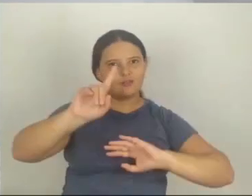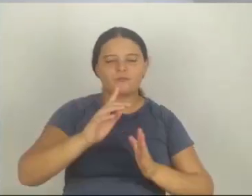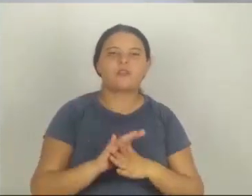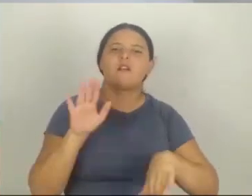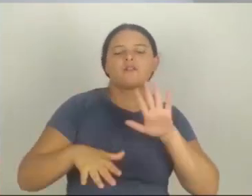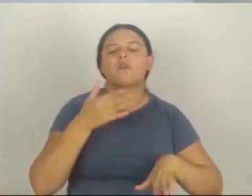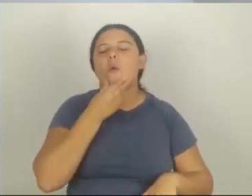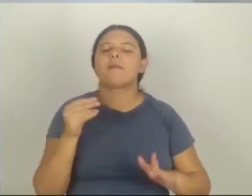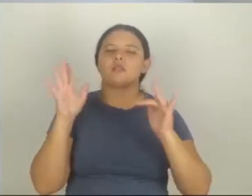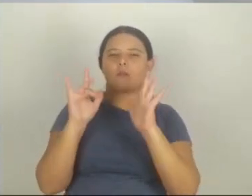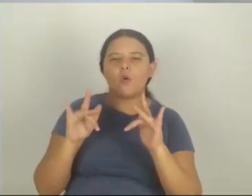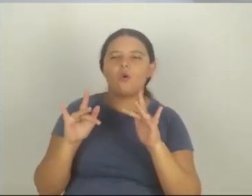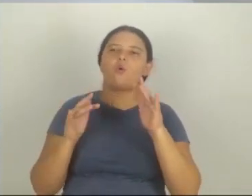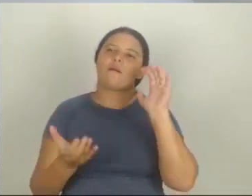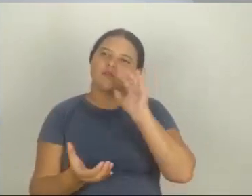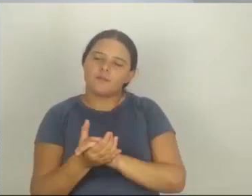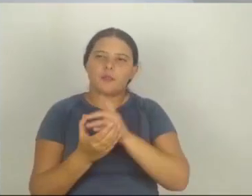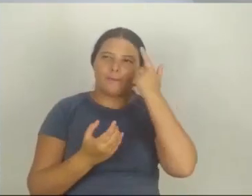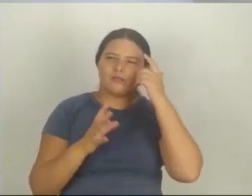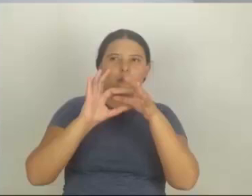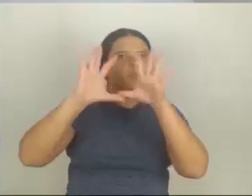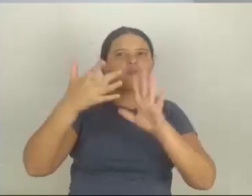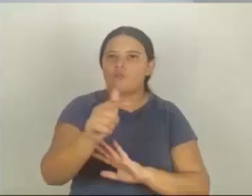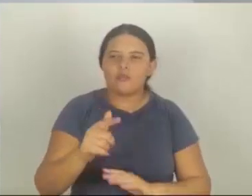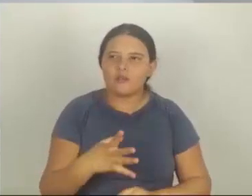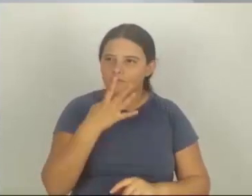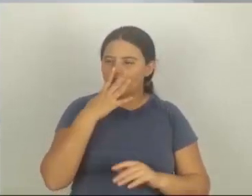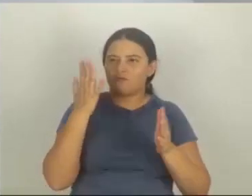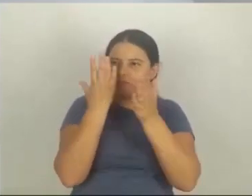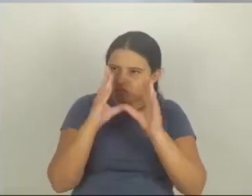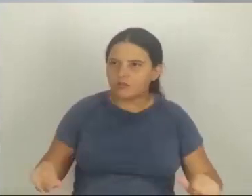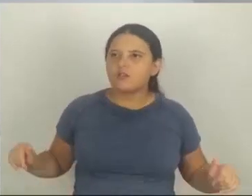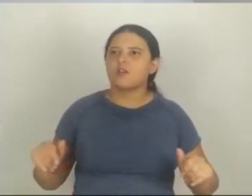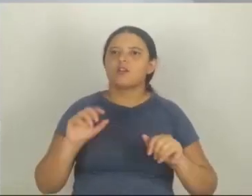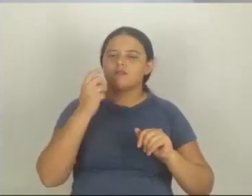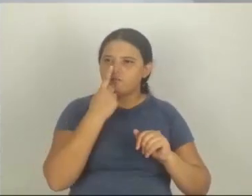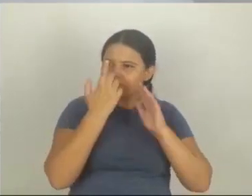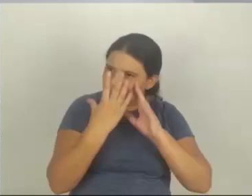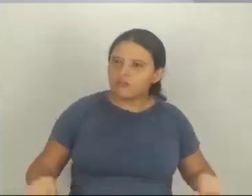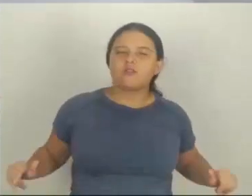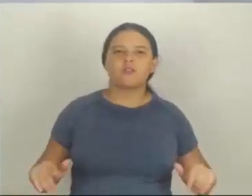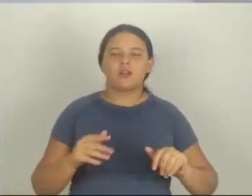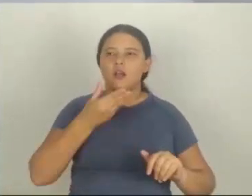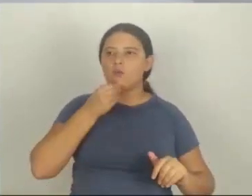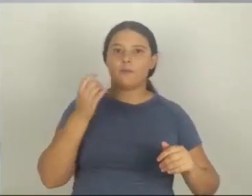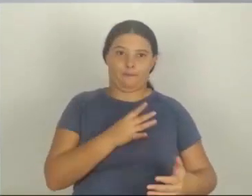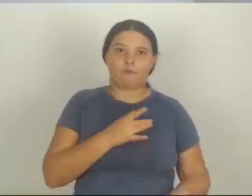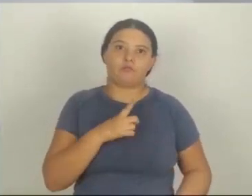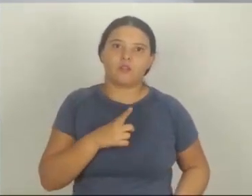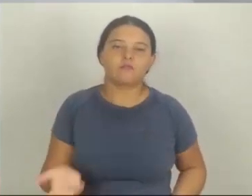que namoro ou casamento tira liberdade, tira intimidade, tira personalidade, é claro que ele vai ter medo de